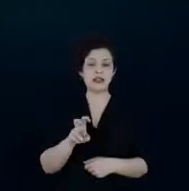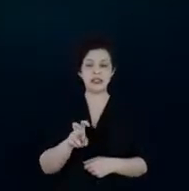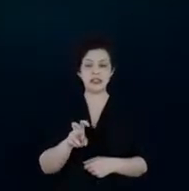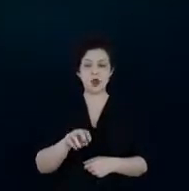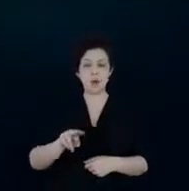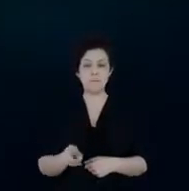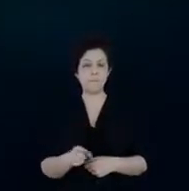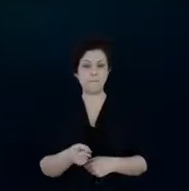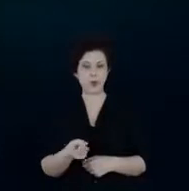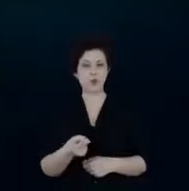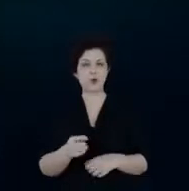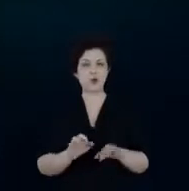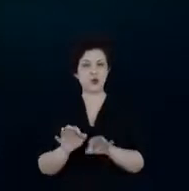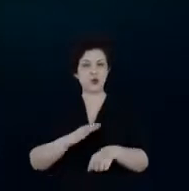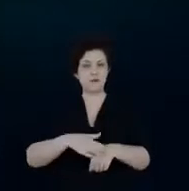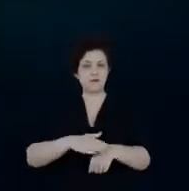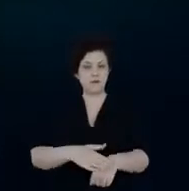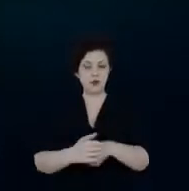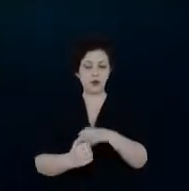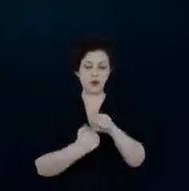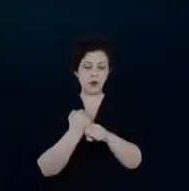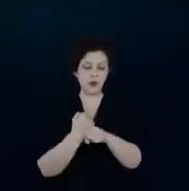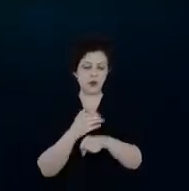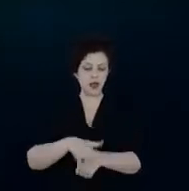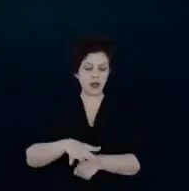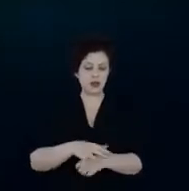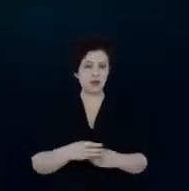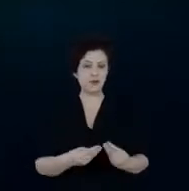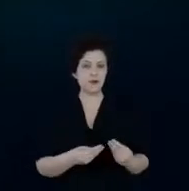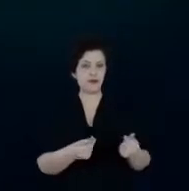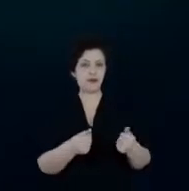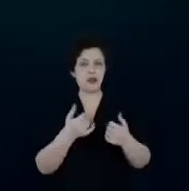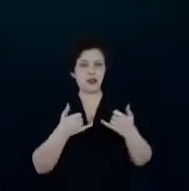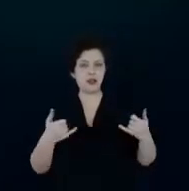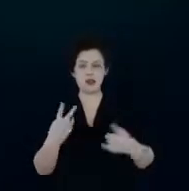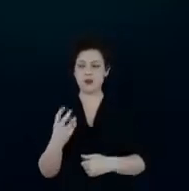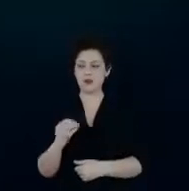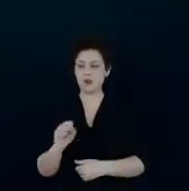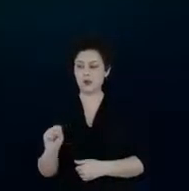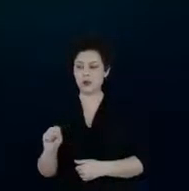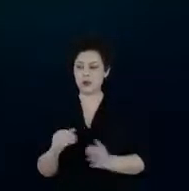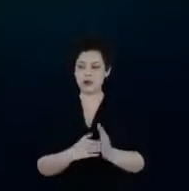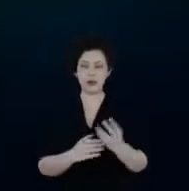projetos executados no âmbito do programa de eficiência energética, de 2008 a 2020.